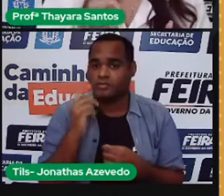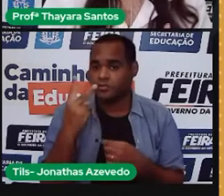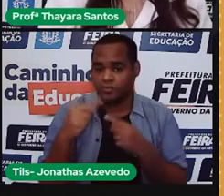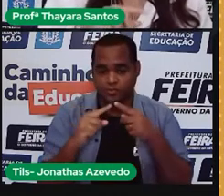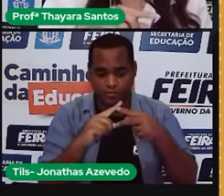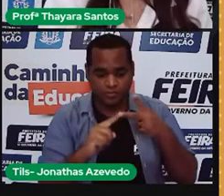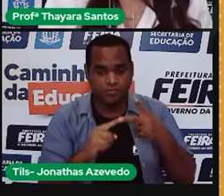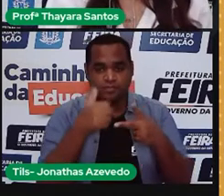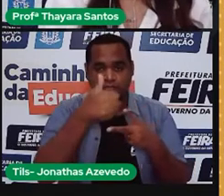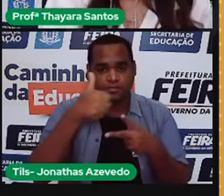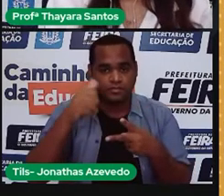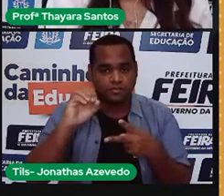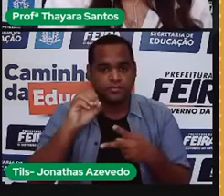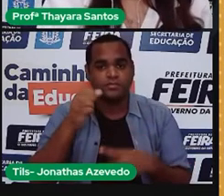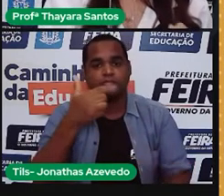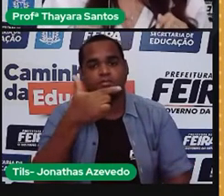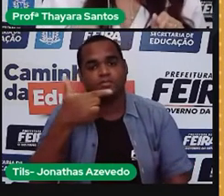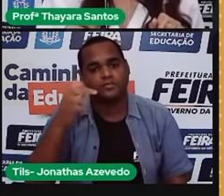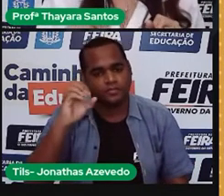elétrica, a 110 e a 220.